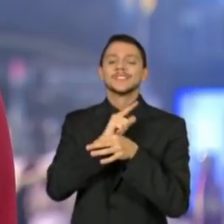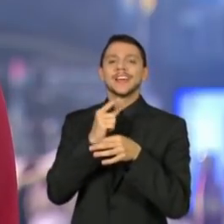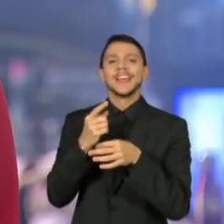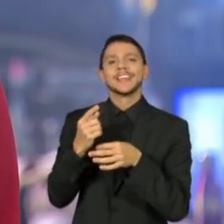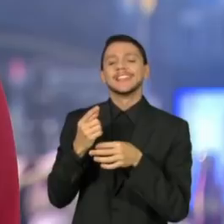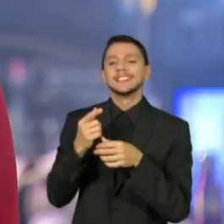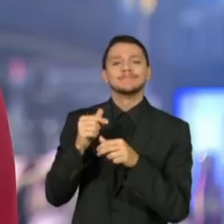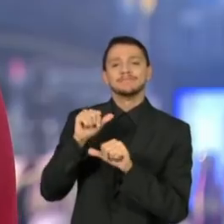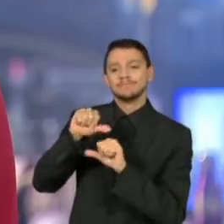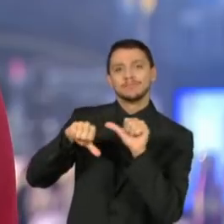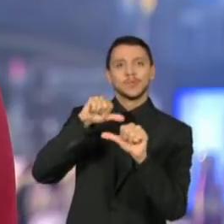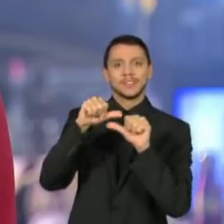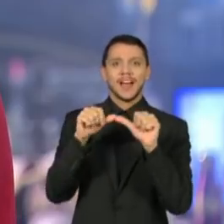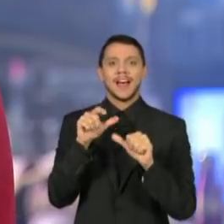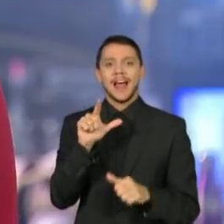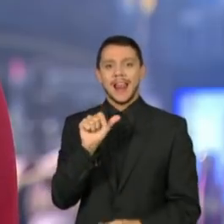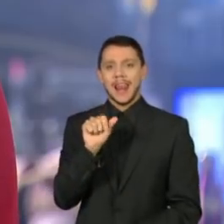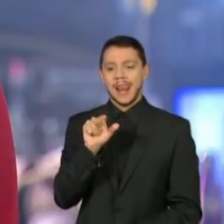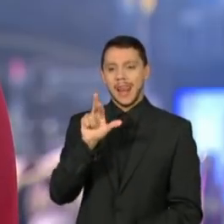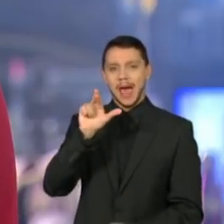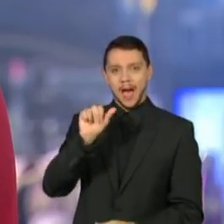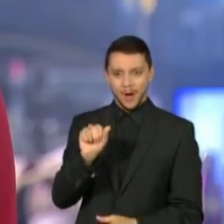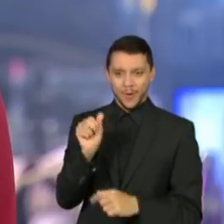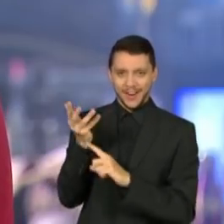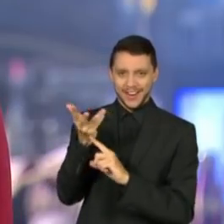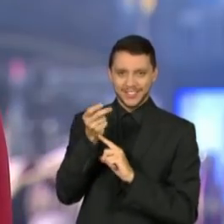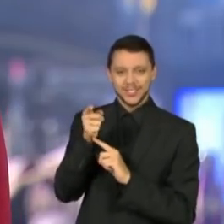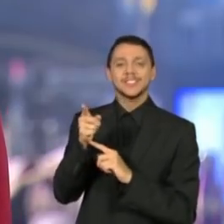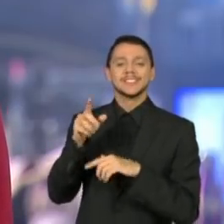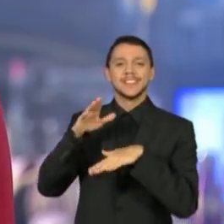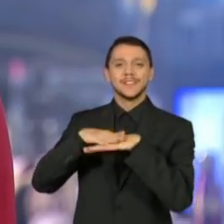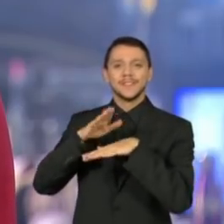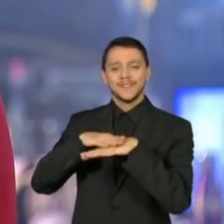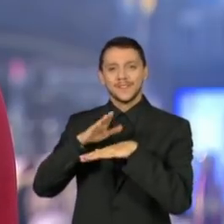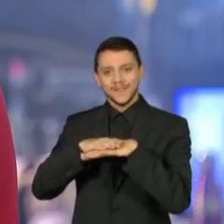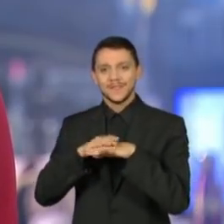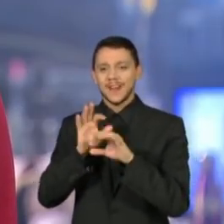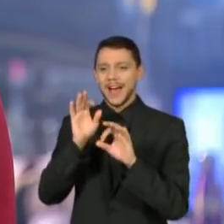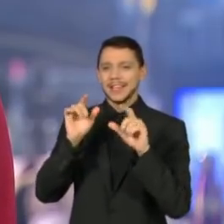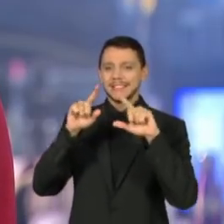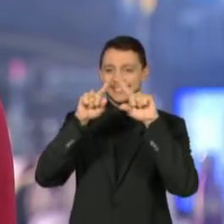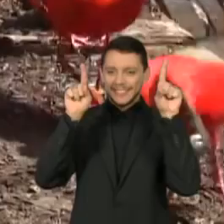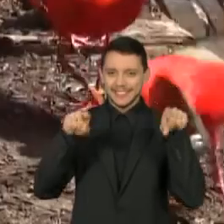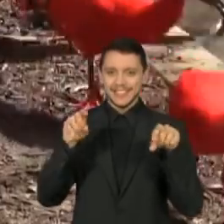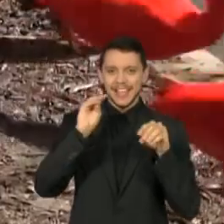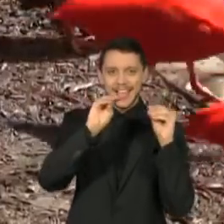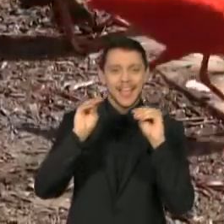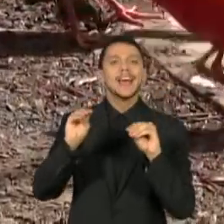Ela vira tela para abordar aves brasileiras, muitas delas ameaçadas de extinção.